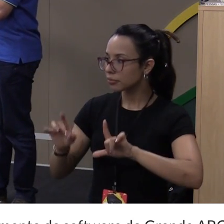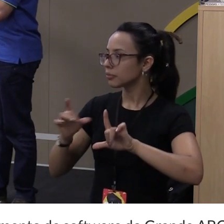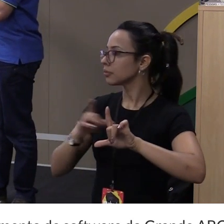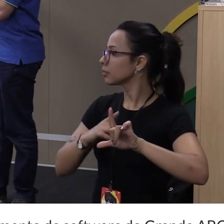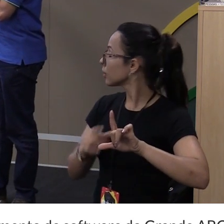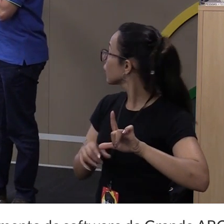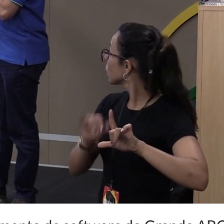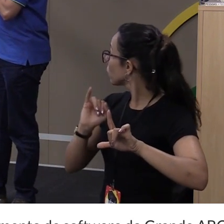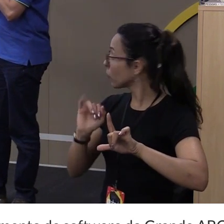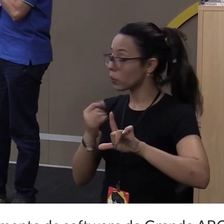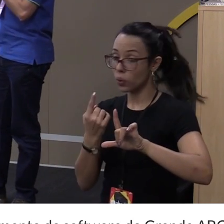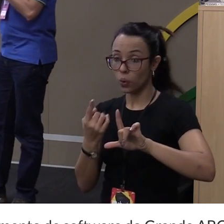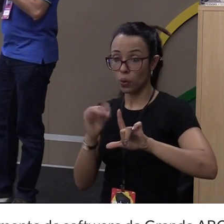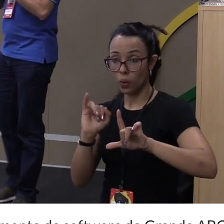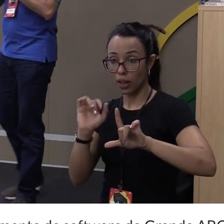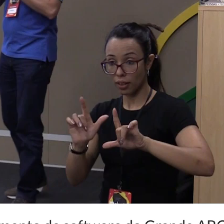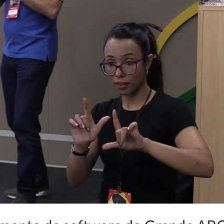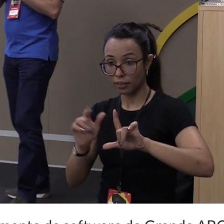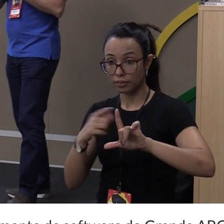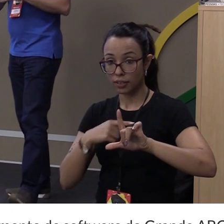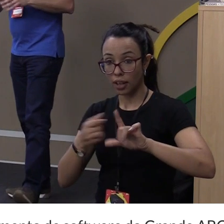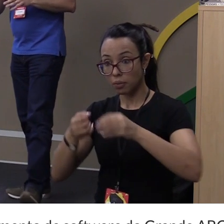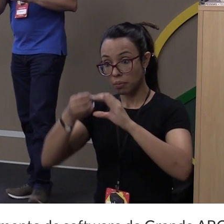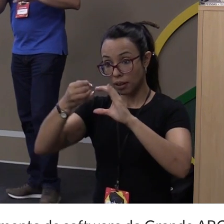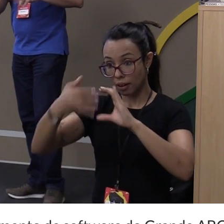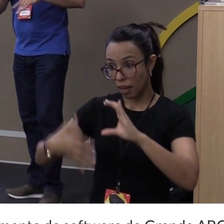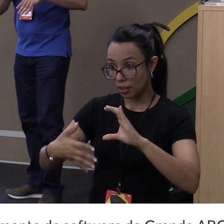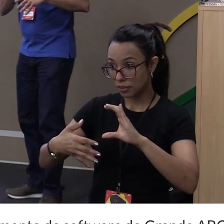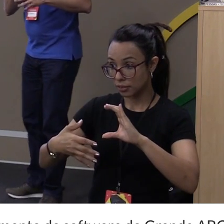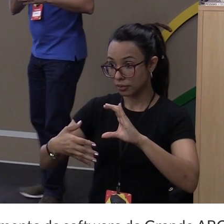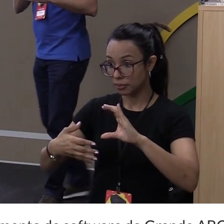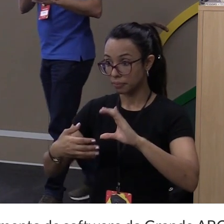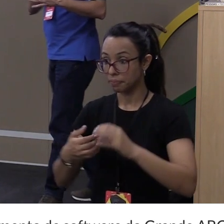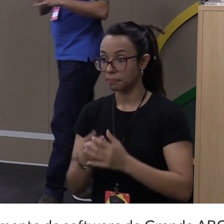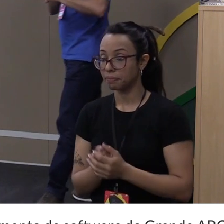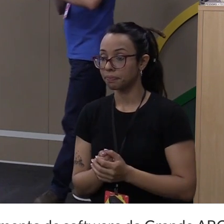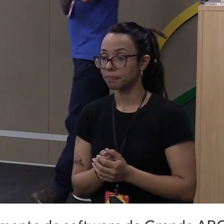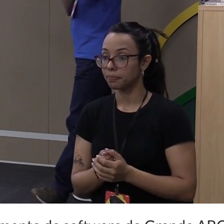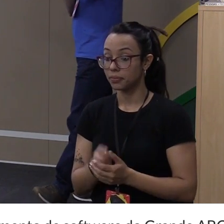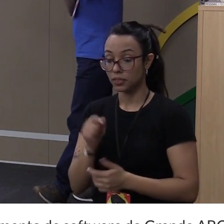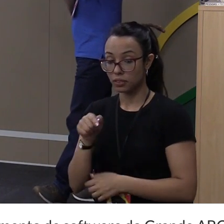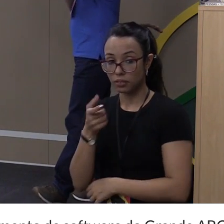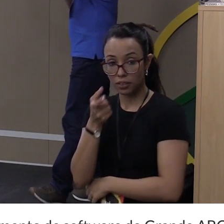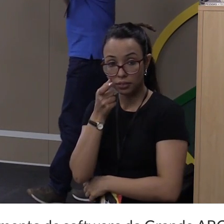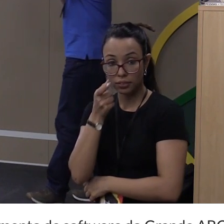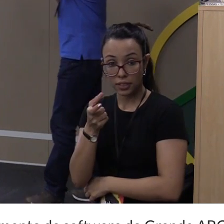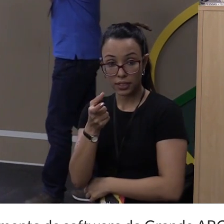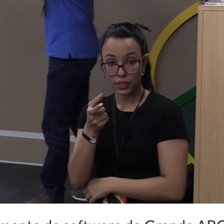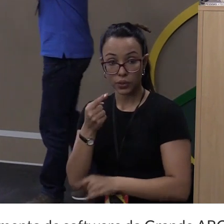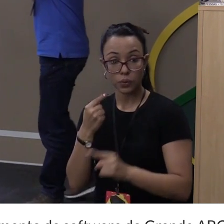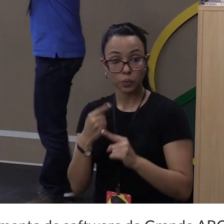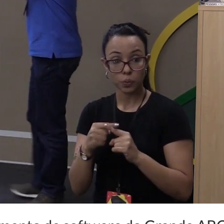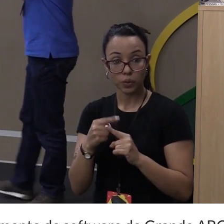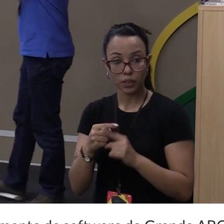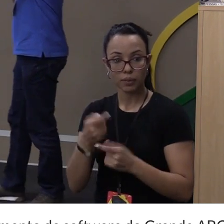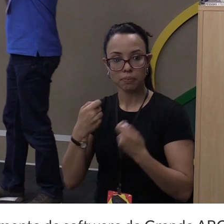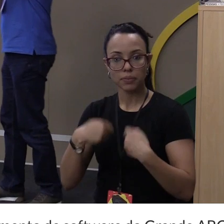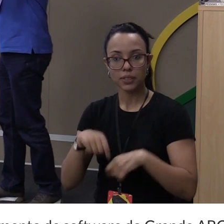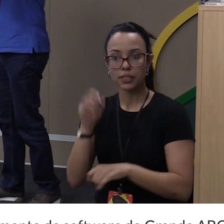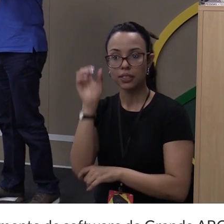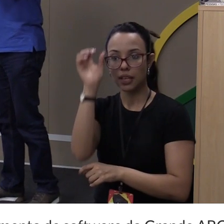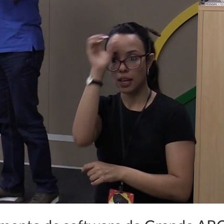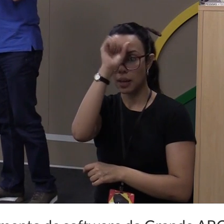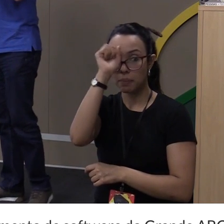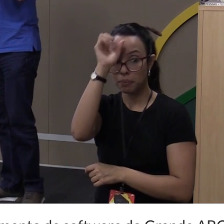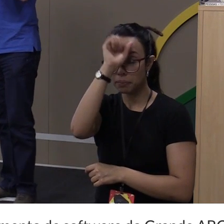é um LI que tem uma classe edição atual. Isso que é interessante. A gente tem que aprender